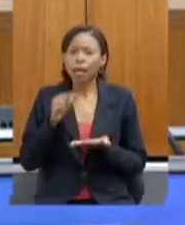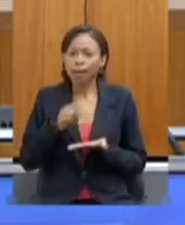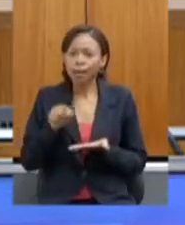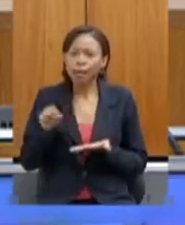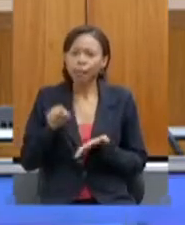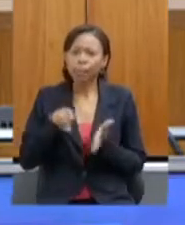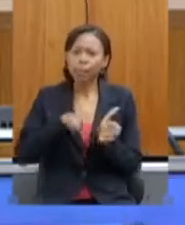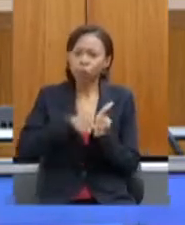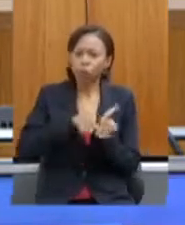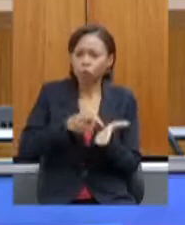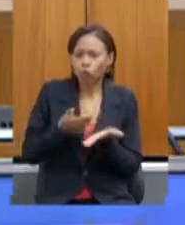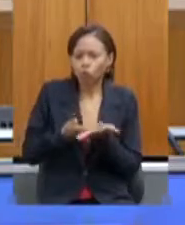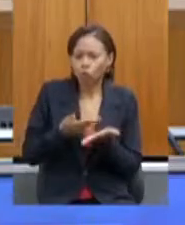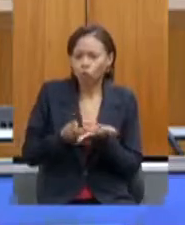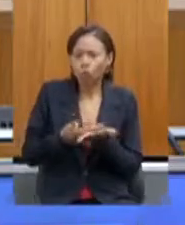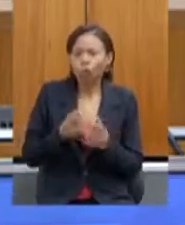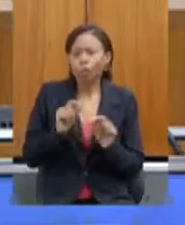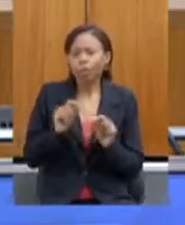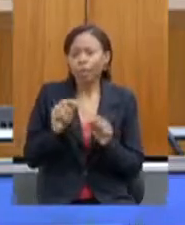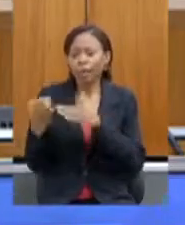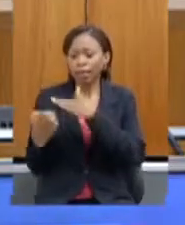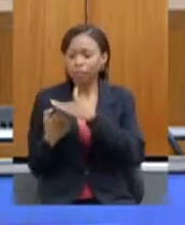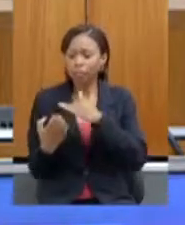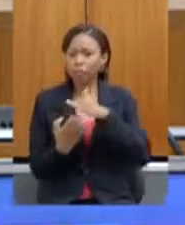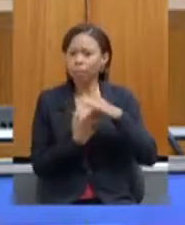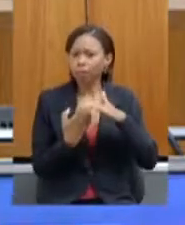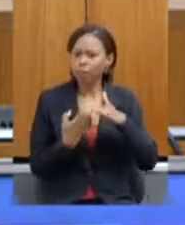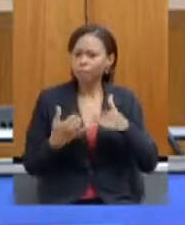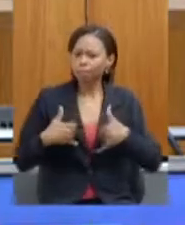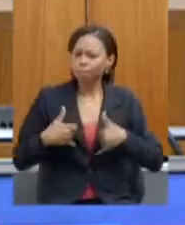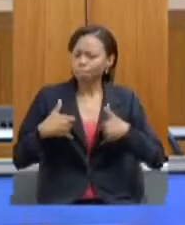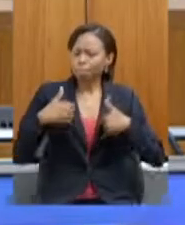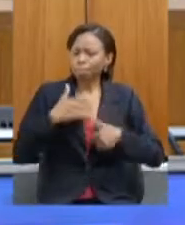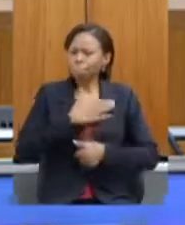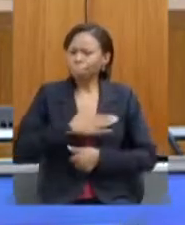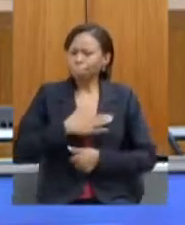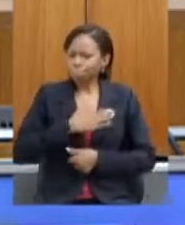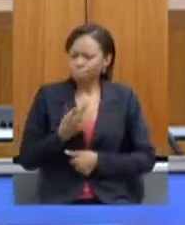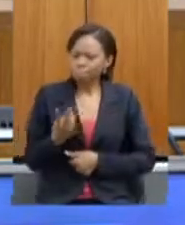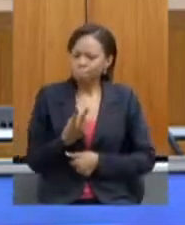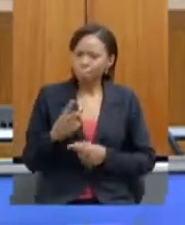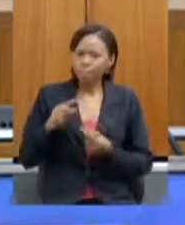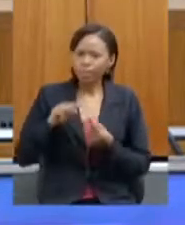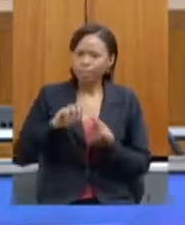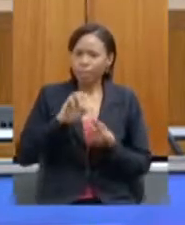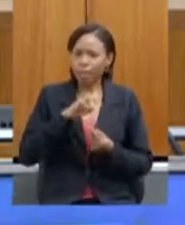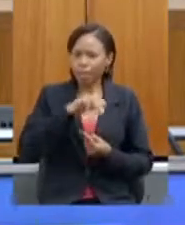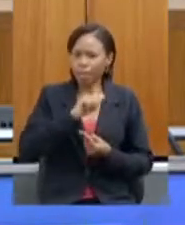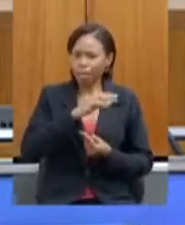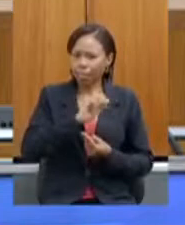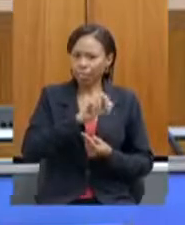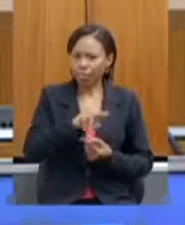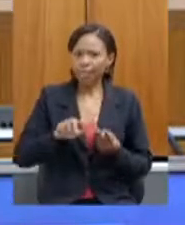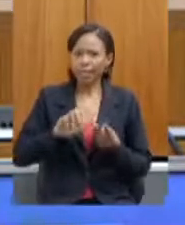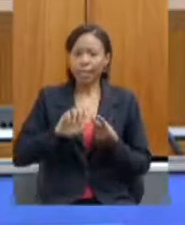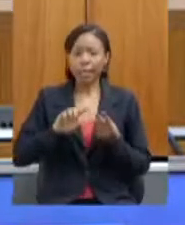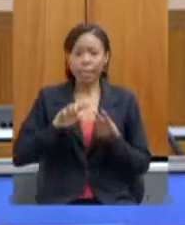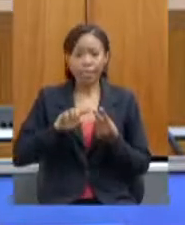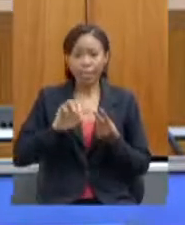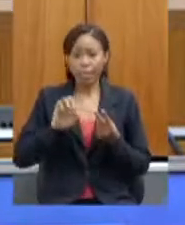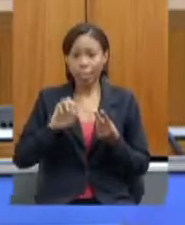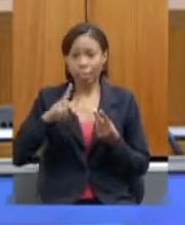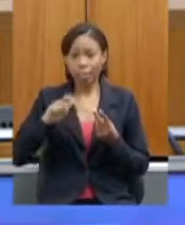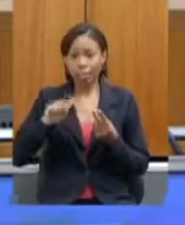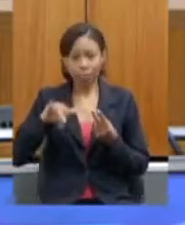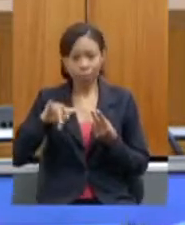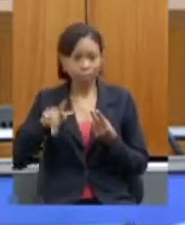que nossas empresas que são orgulhos para o nosso estado tanto a EMATER quanto a PAMIG e a PAMIG cada vez mais eu acho que muitas vezes